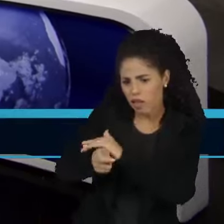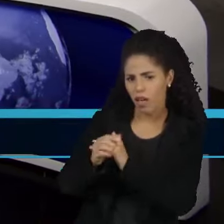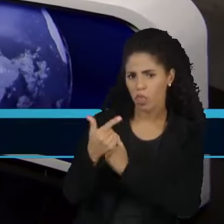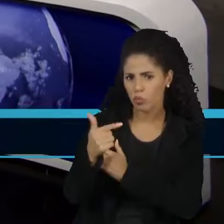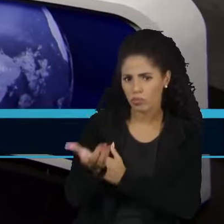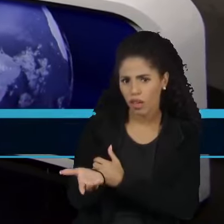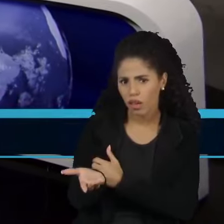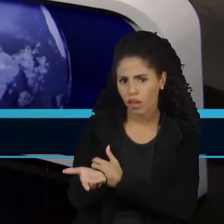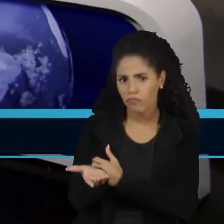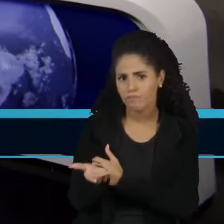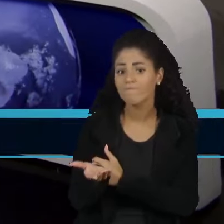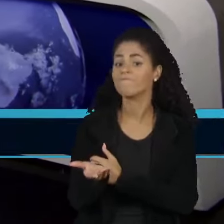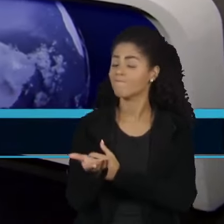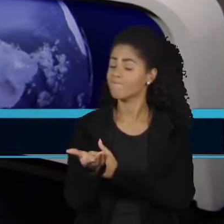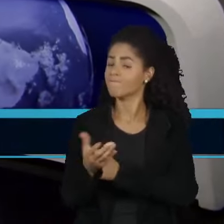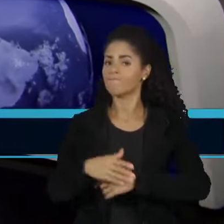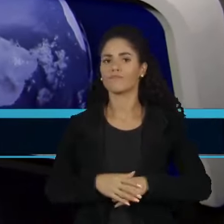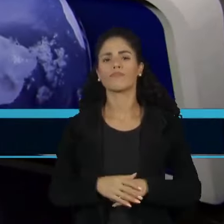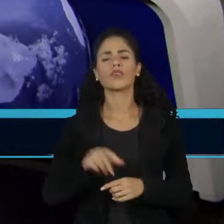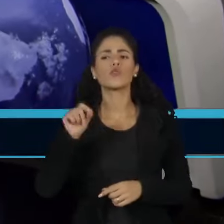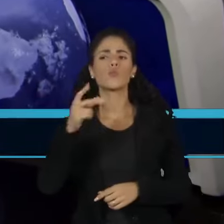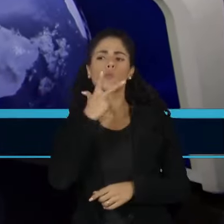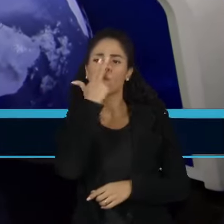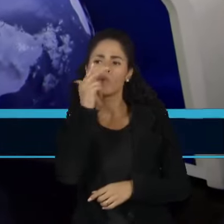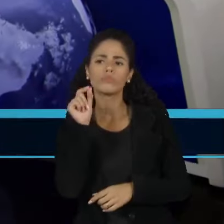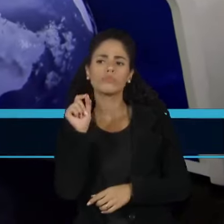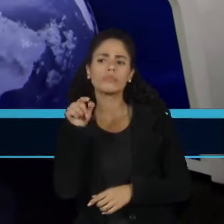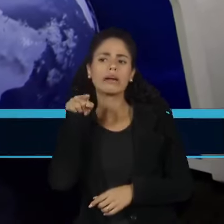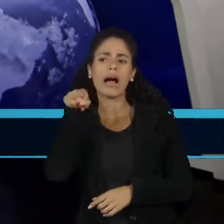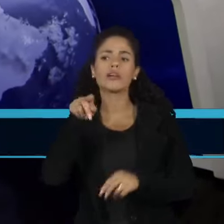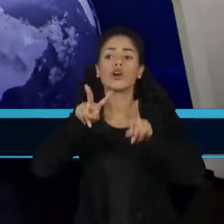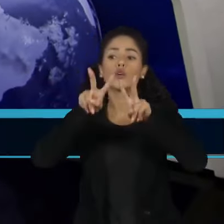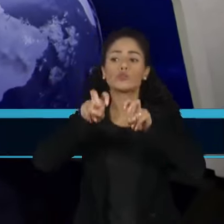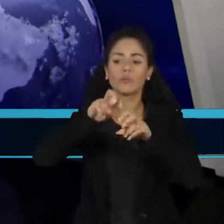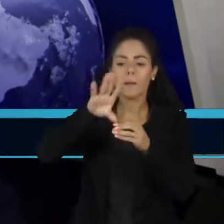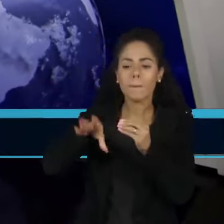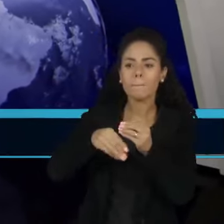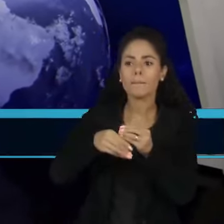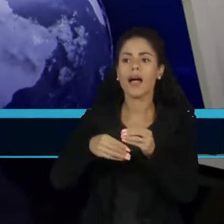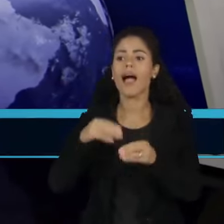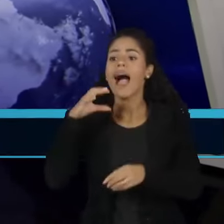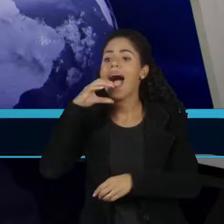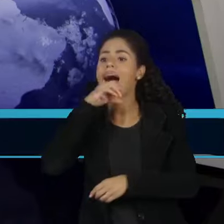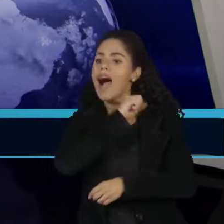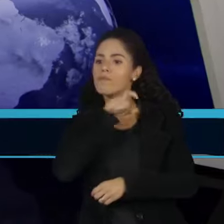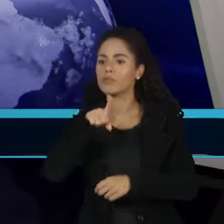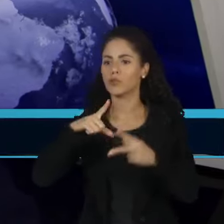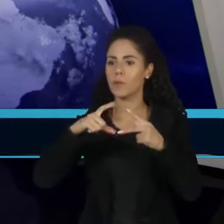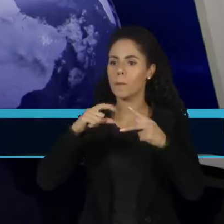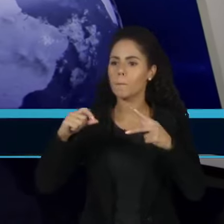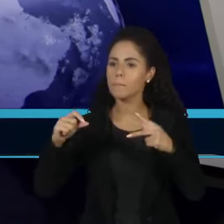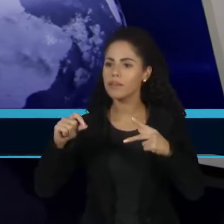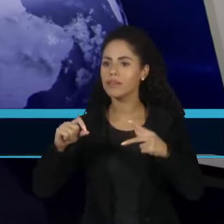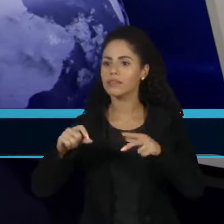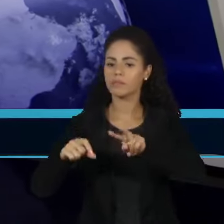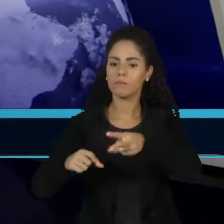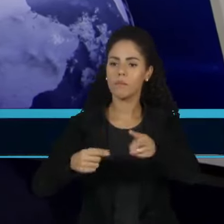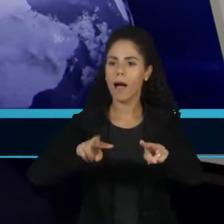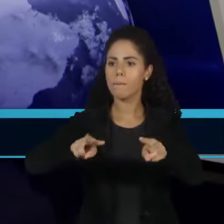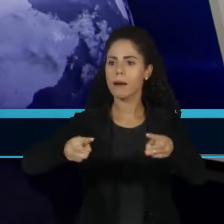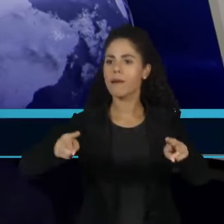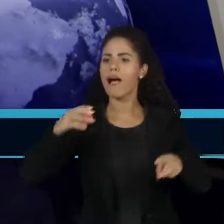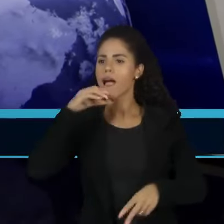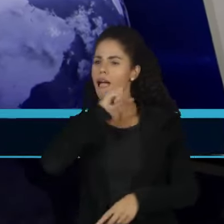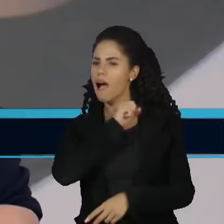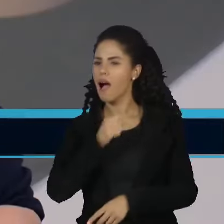Juliana, o você acha dessa permissão de transferências diretas do orçamento sem prestação de contas? Significa mau uso do dinheiro